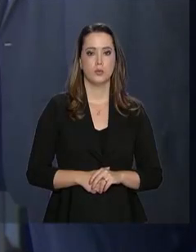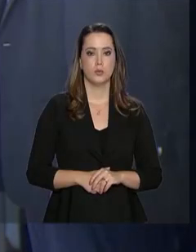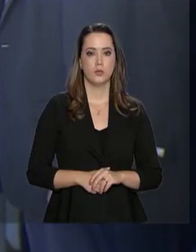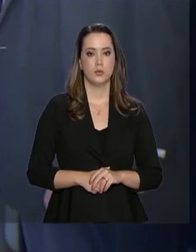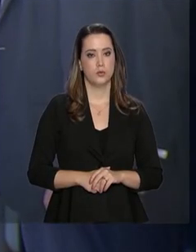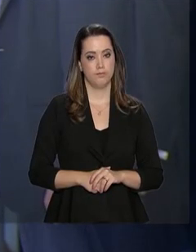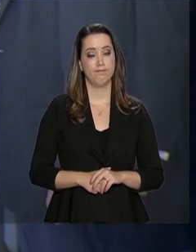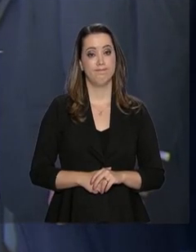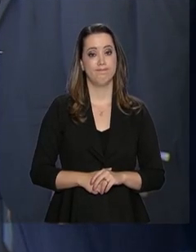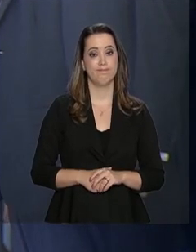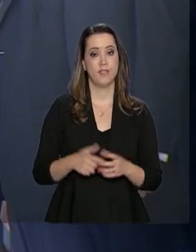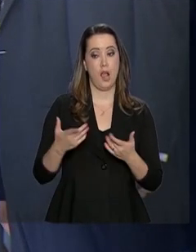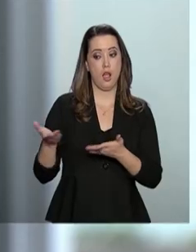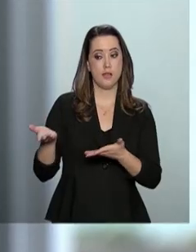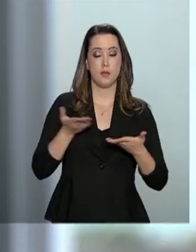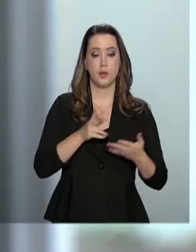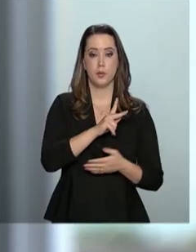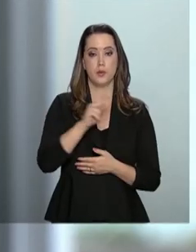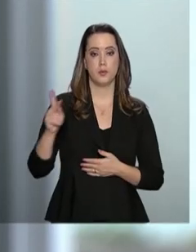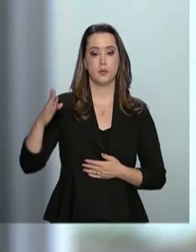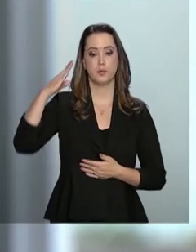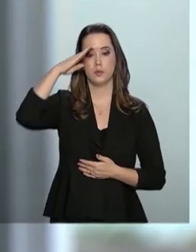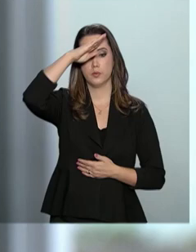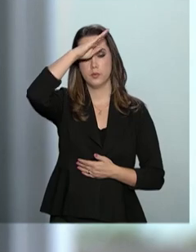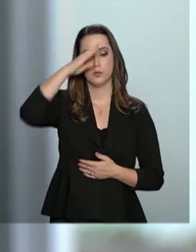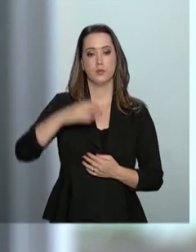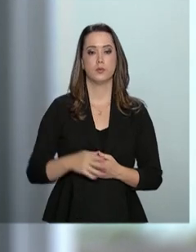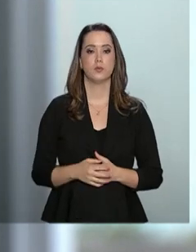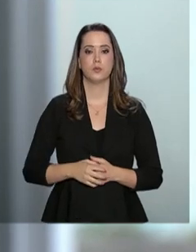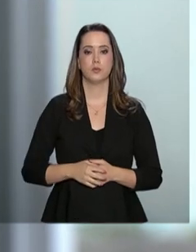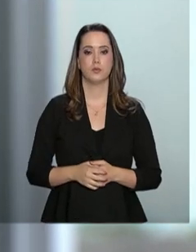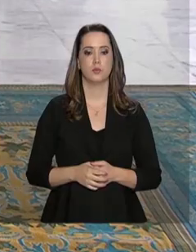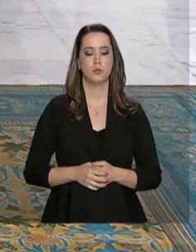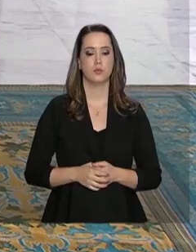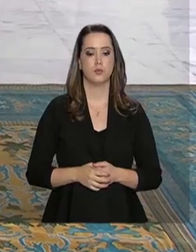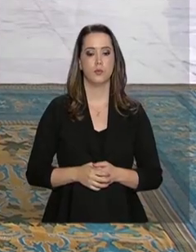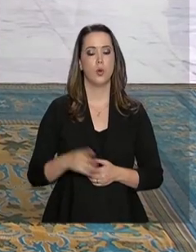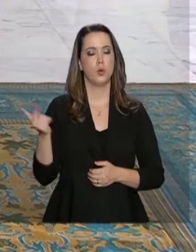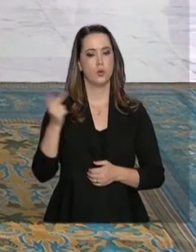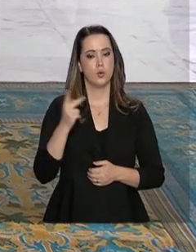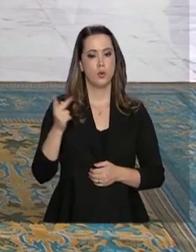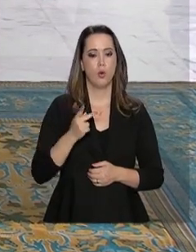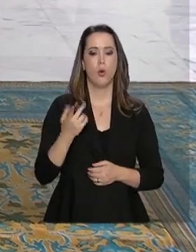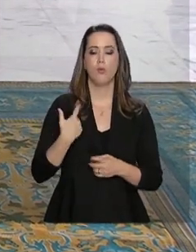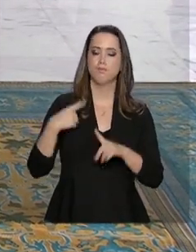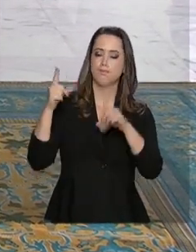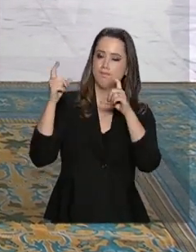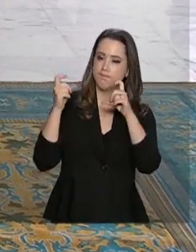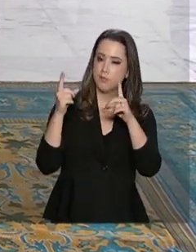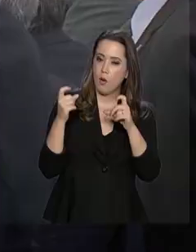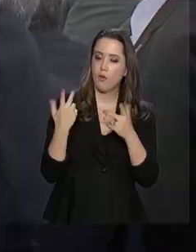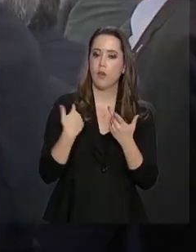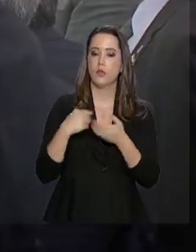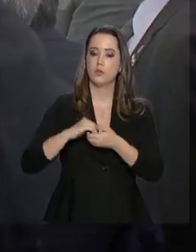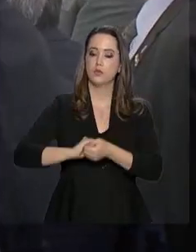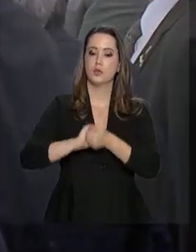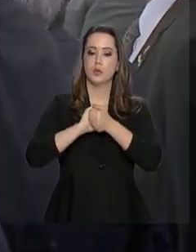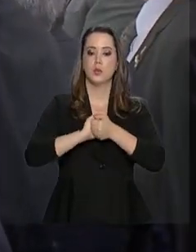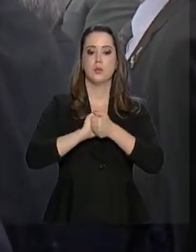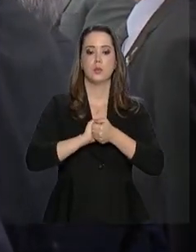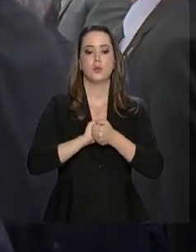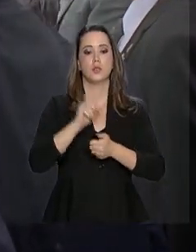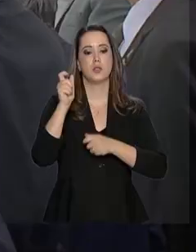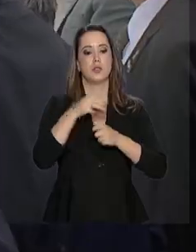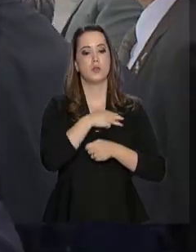Onde foi recebido pelo presidente Jair Bolsonaro. Os dois posaram para fotos e cumprimentaram